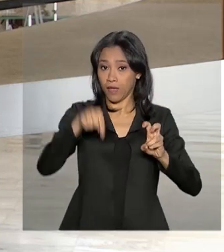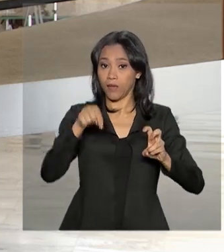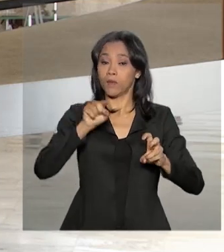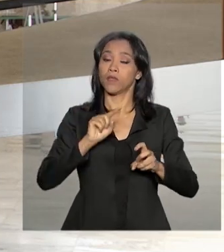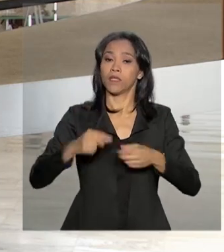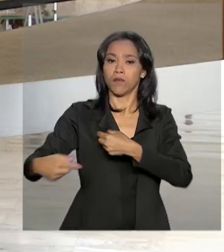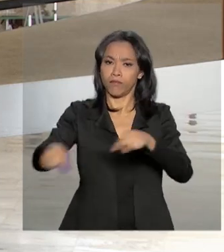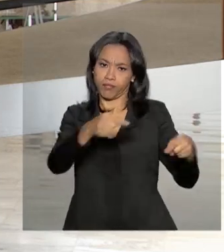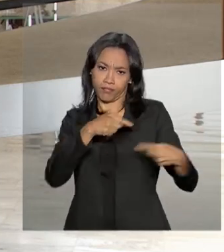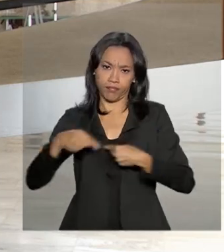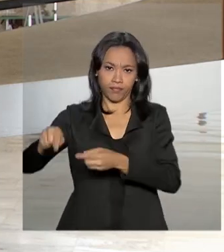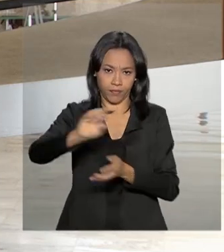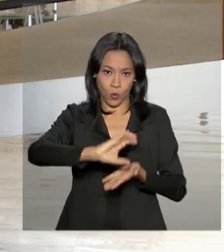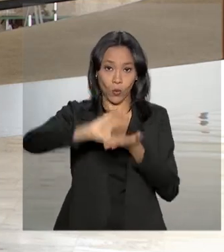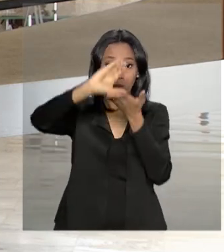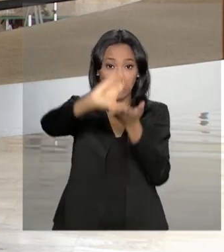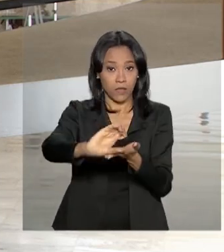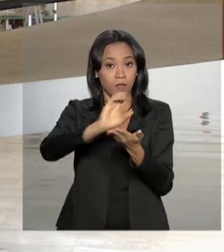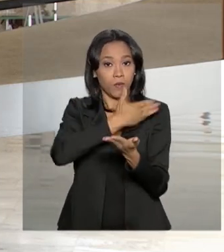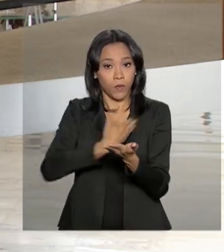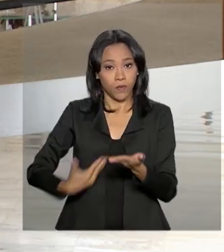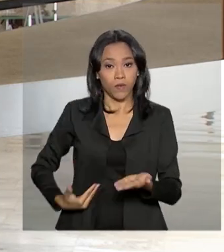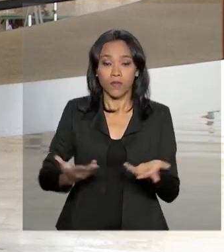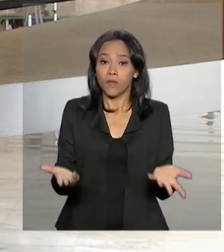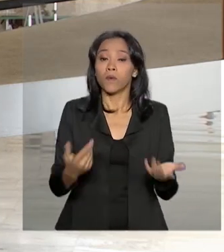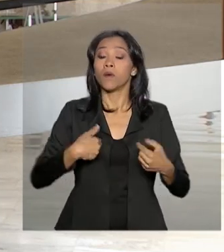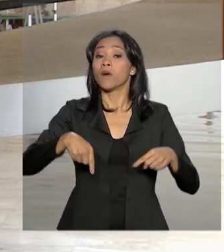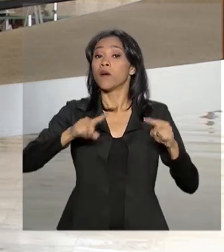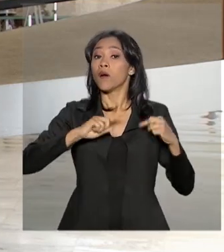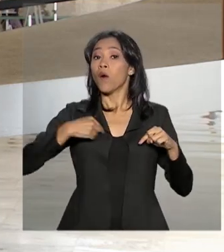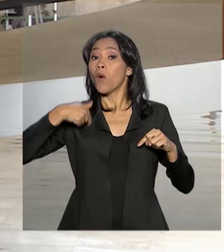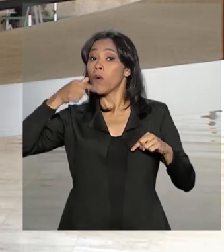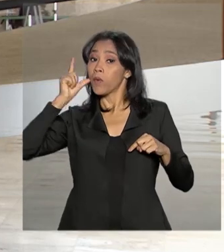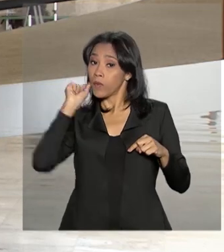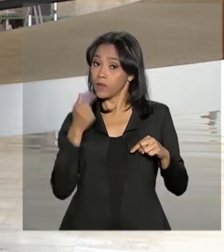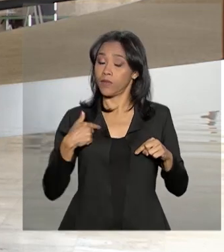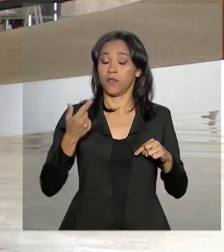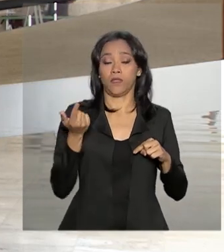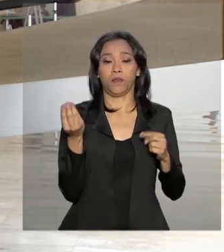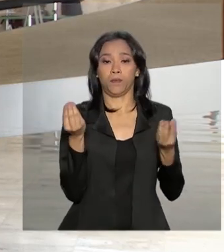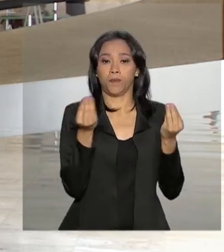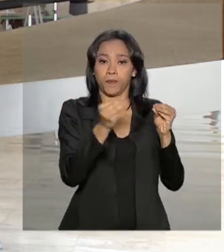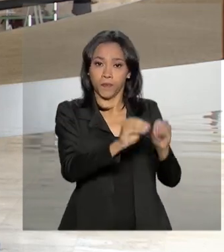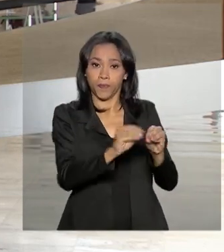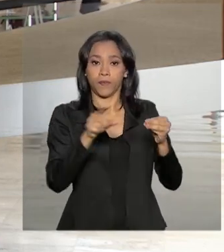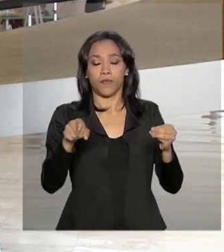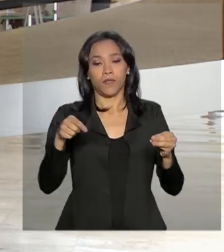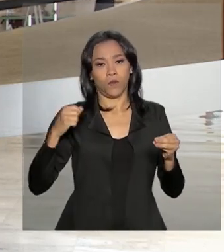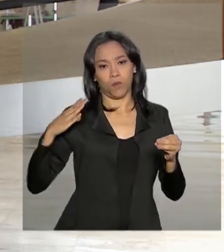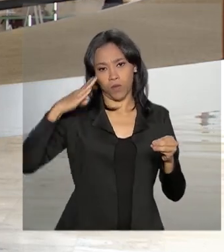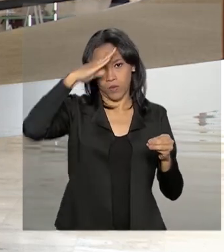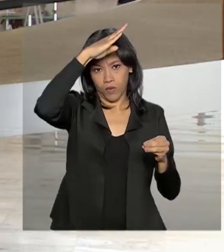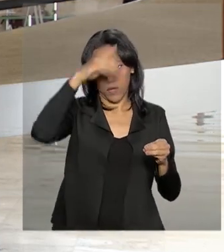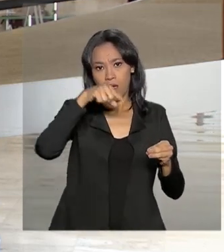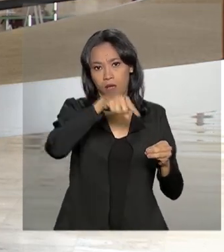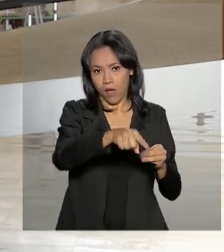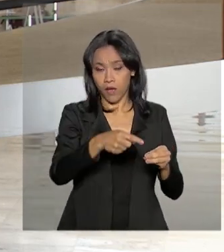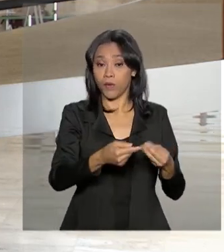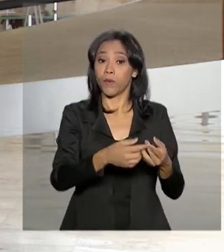do Planalto. Ontem, a mensagem do presidente Jair Bolsonaro ao Congresso Nacional, no início da